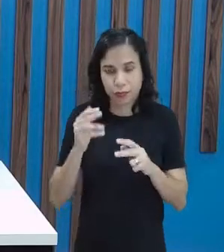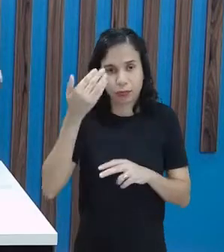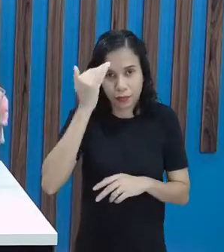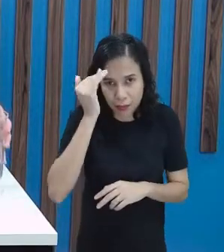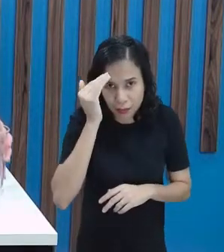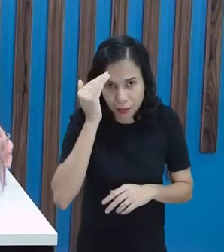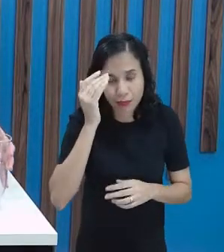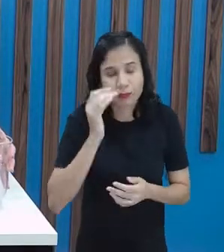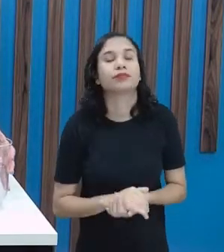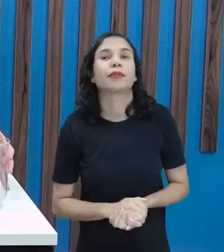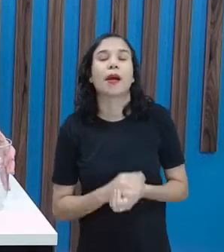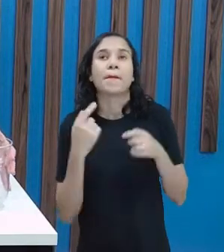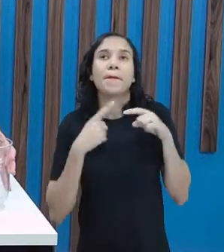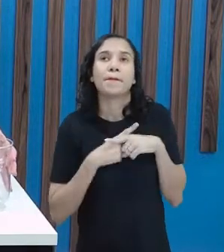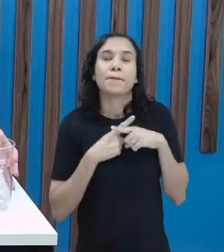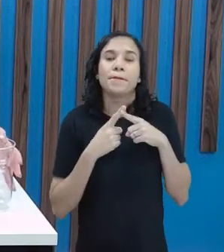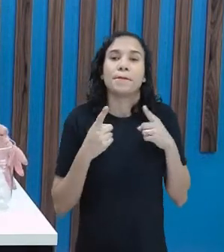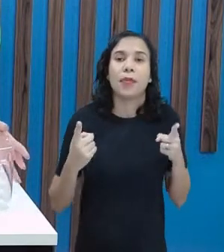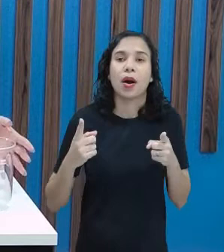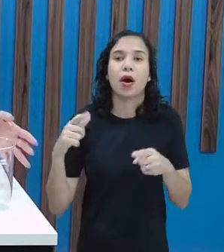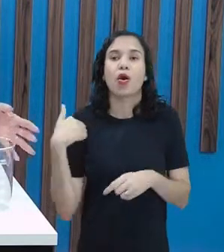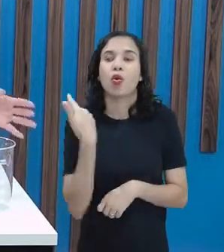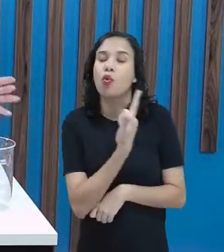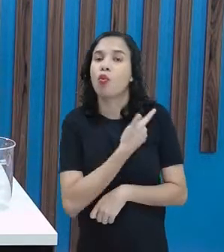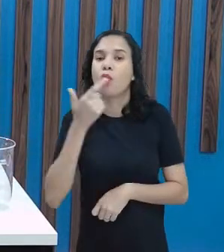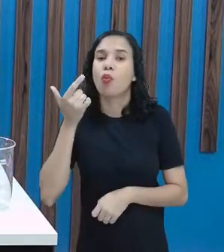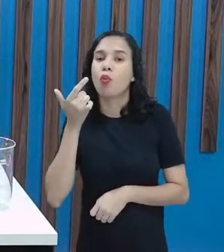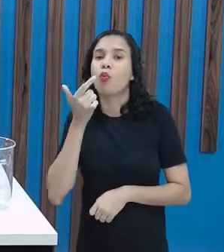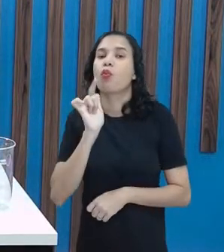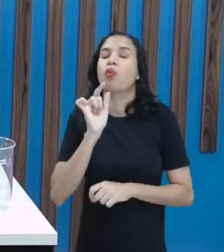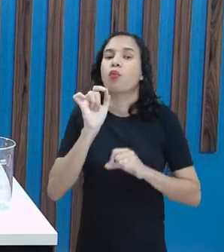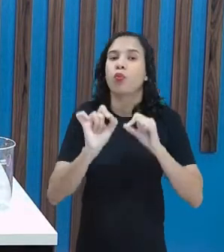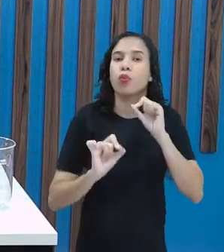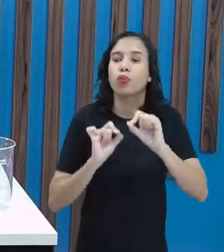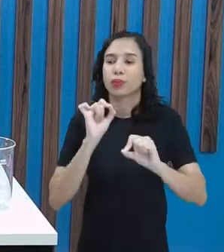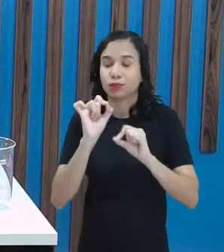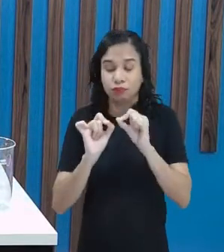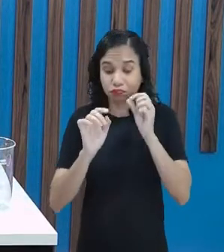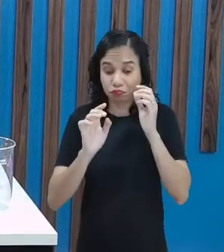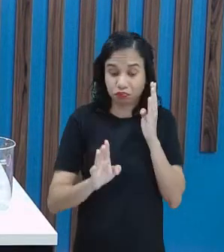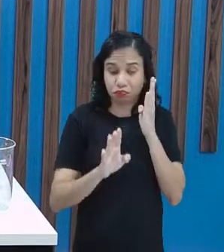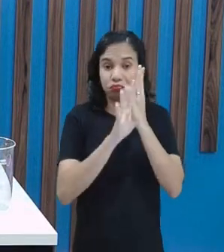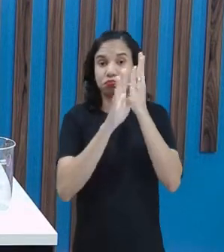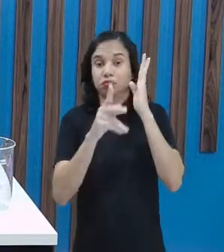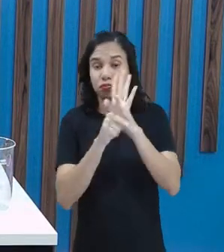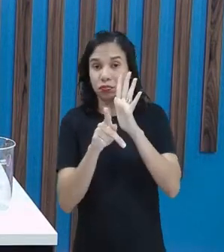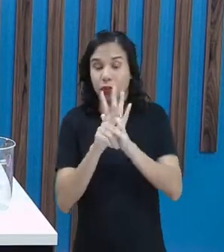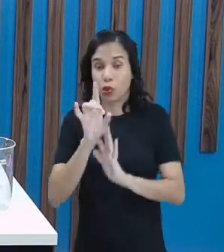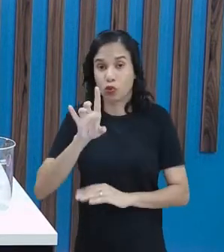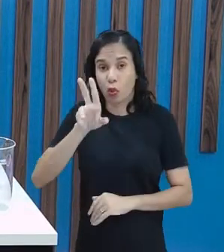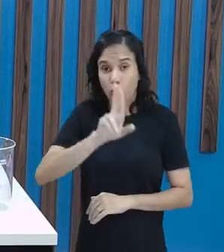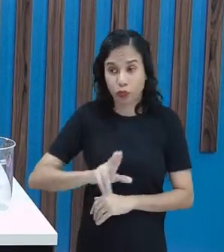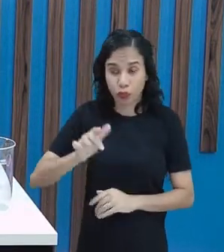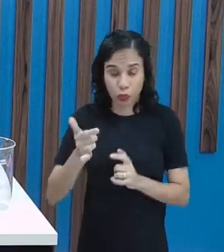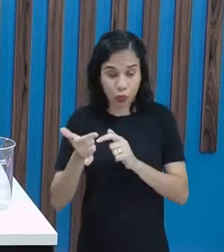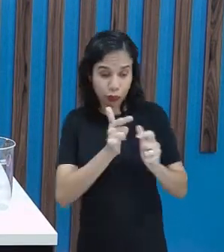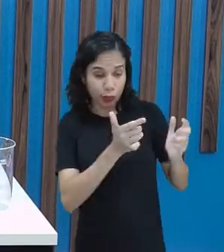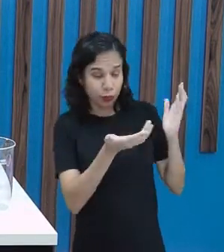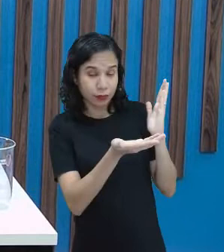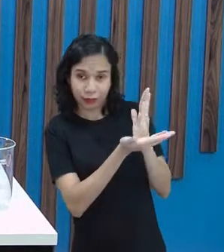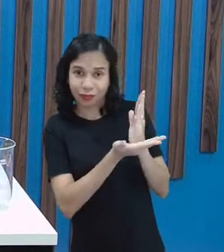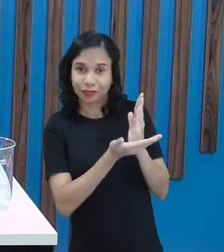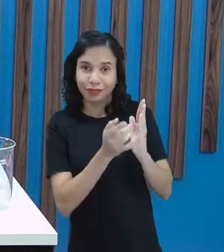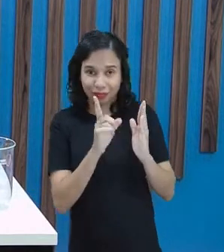Entenderam? Só que a gente aqui conseguiu descobrir apenas utilizando as